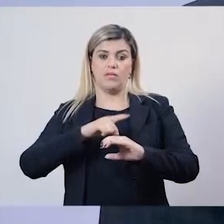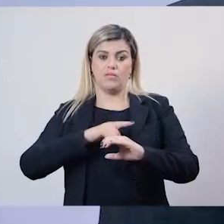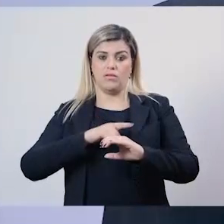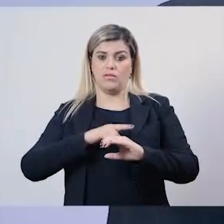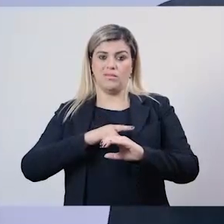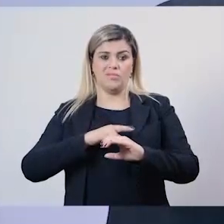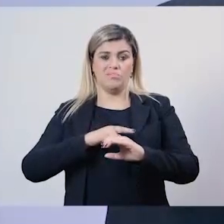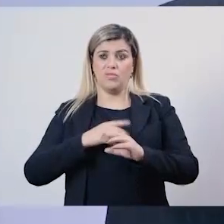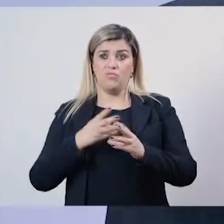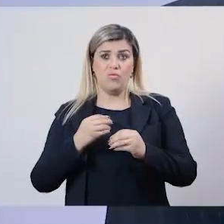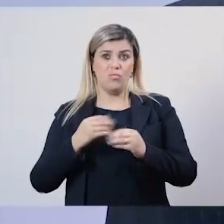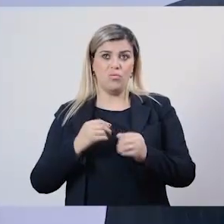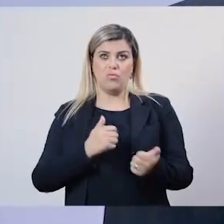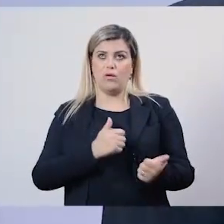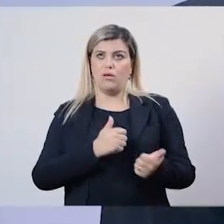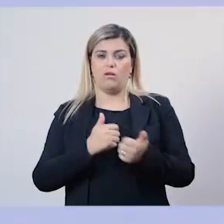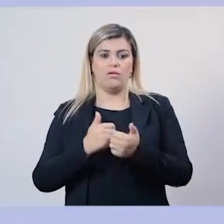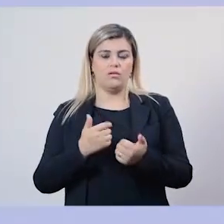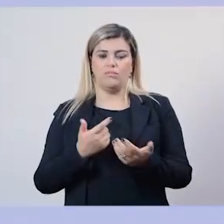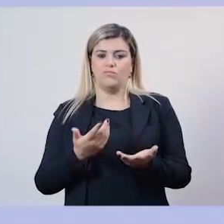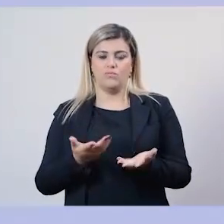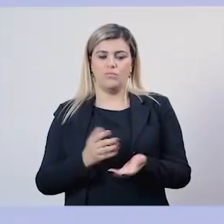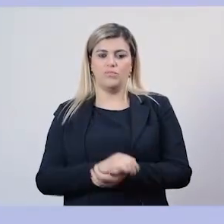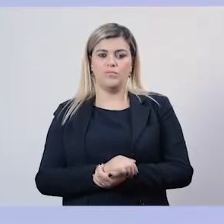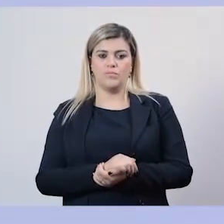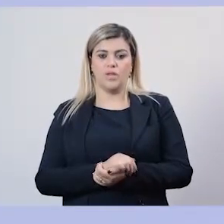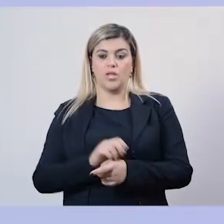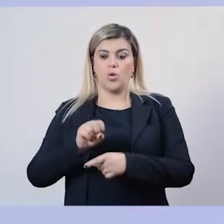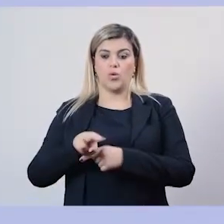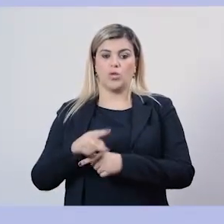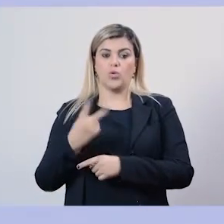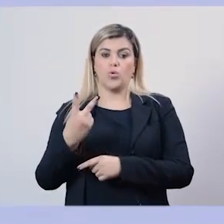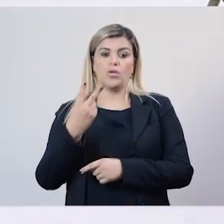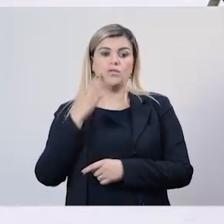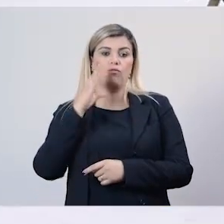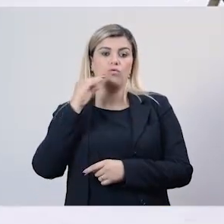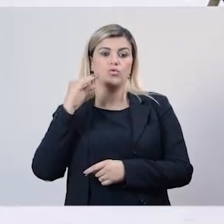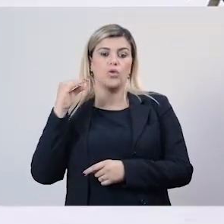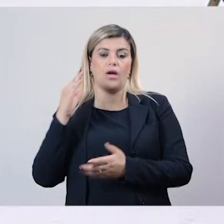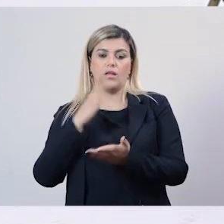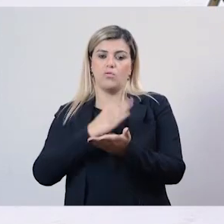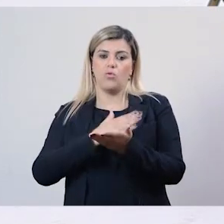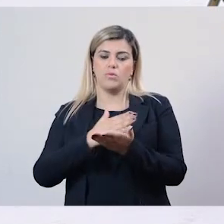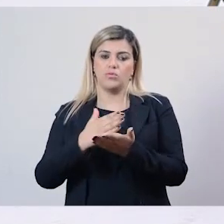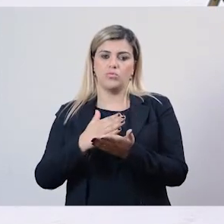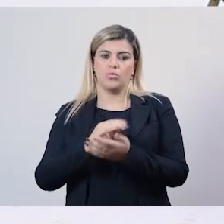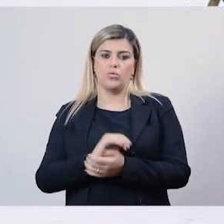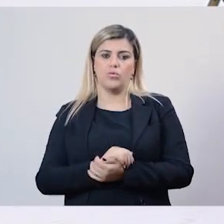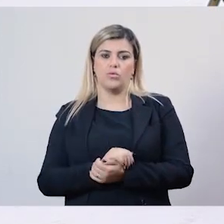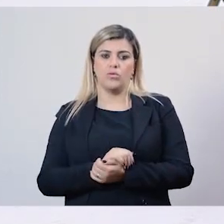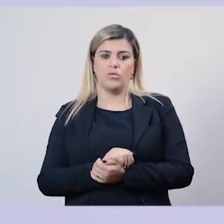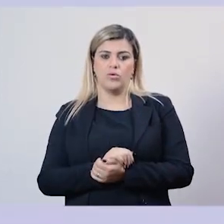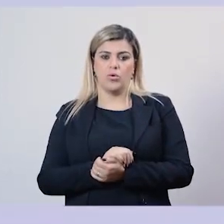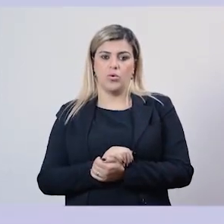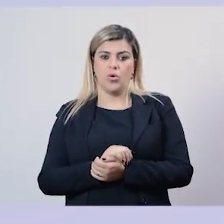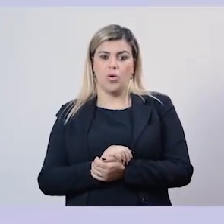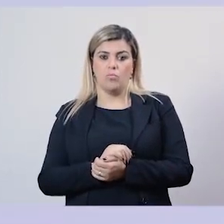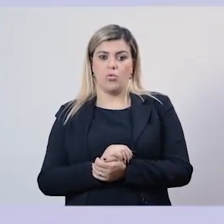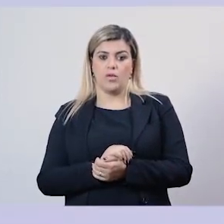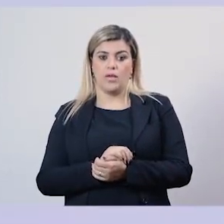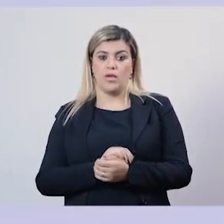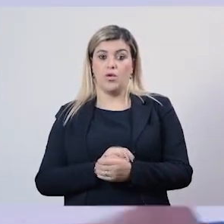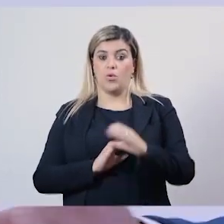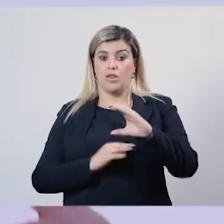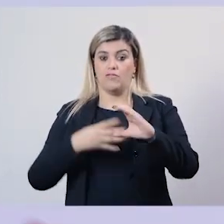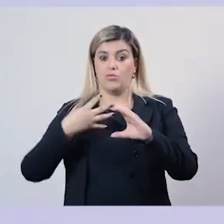Aí ele contratou dois funcionários e começou. Porque ele surge, o Crefito 4 surge do desmembramento do Crefito